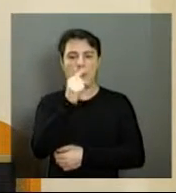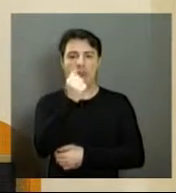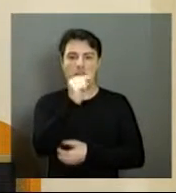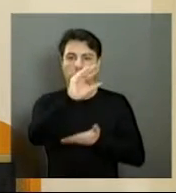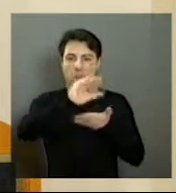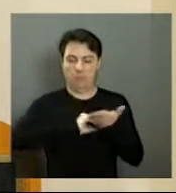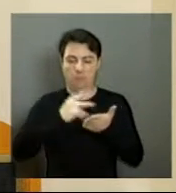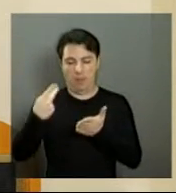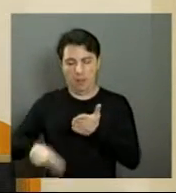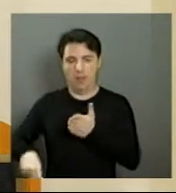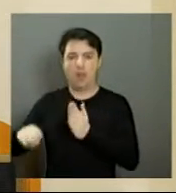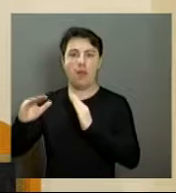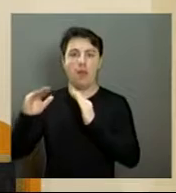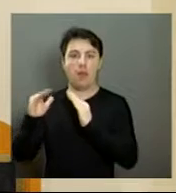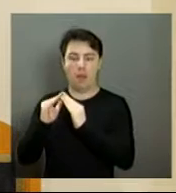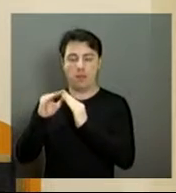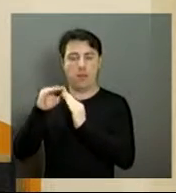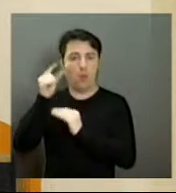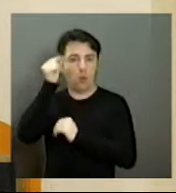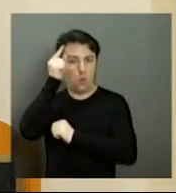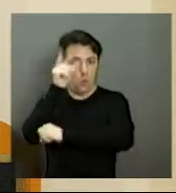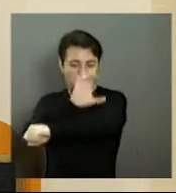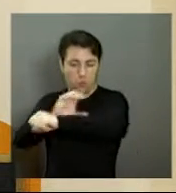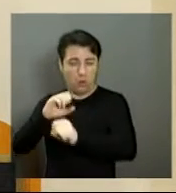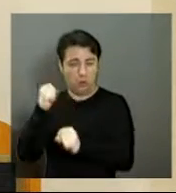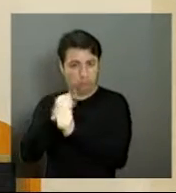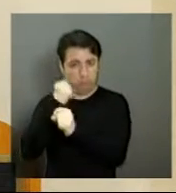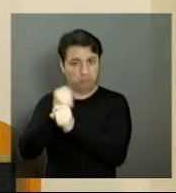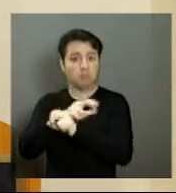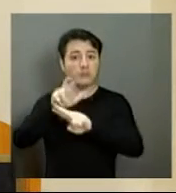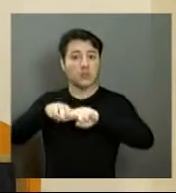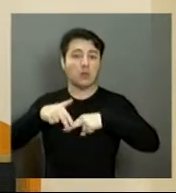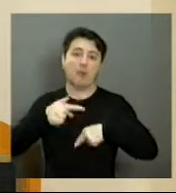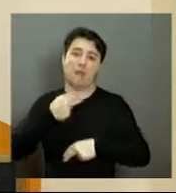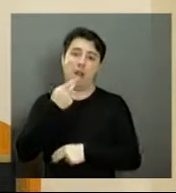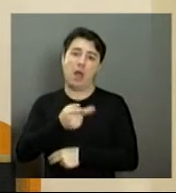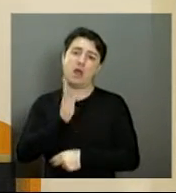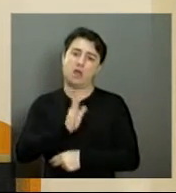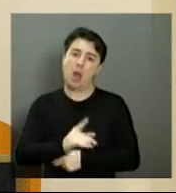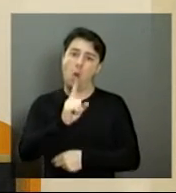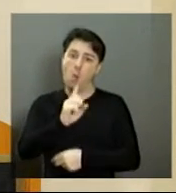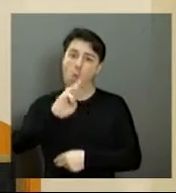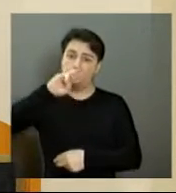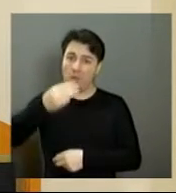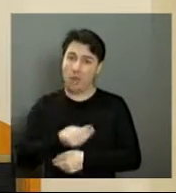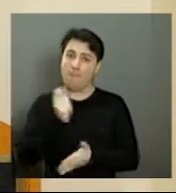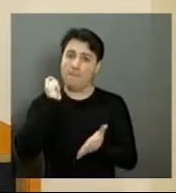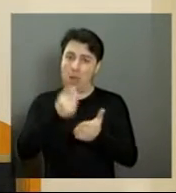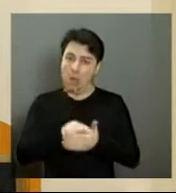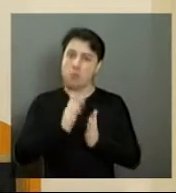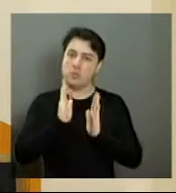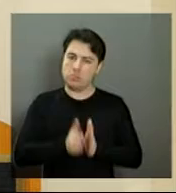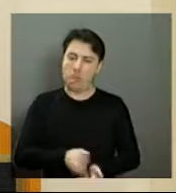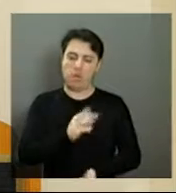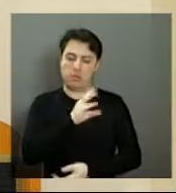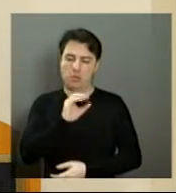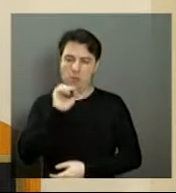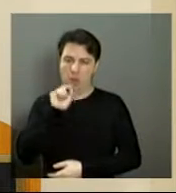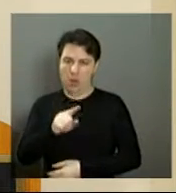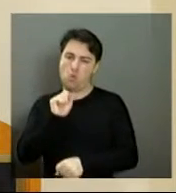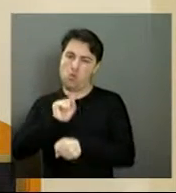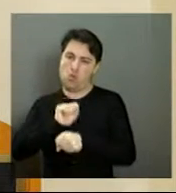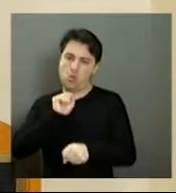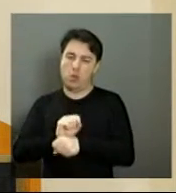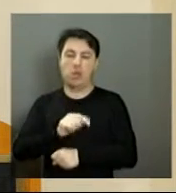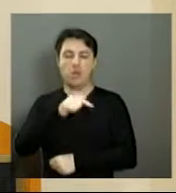Casa da Cultura. Então, essas são algumas das emendas desse ano. Um milhão já foi pago, 300 mil empenhado e 70 mil de